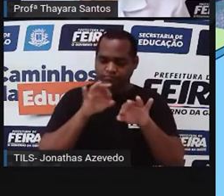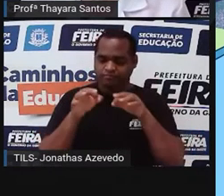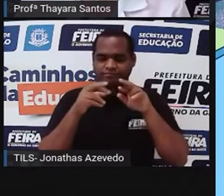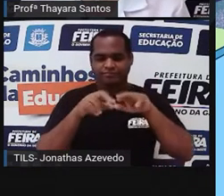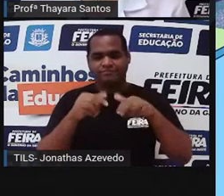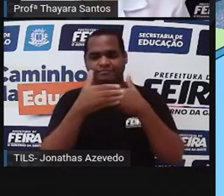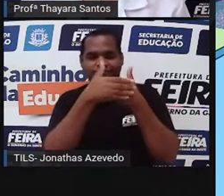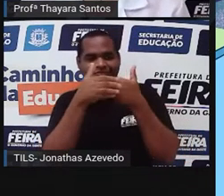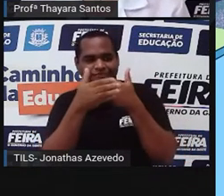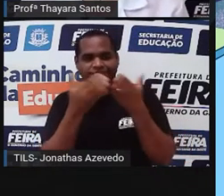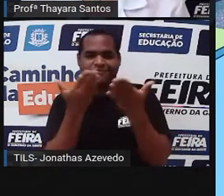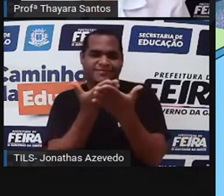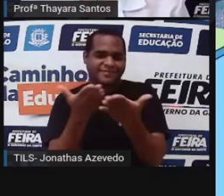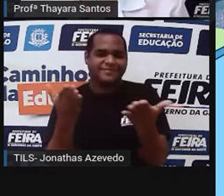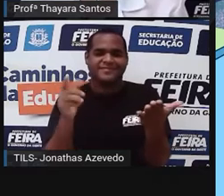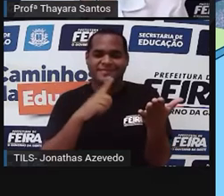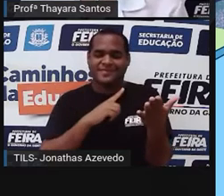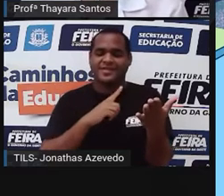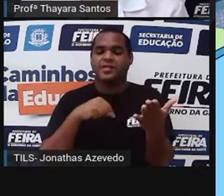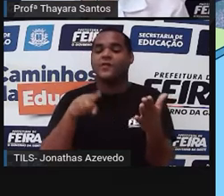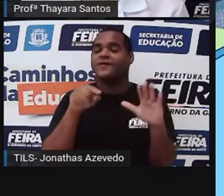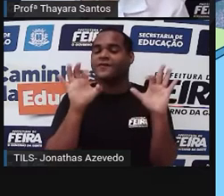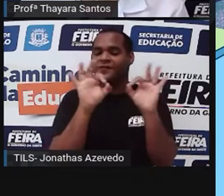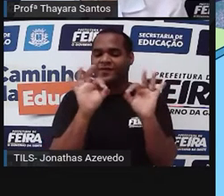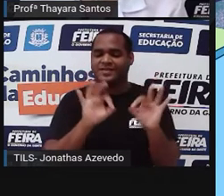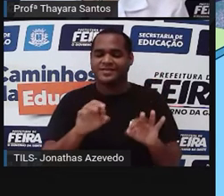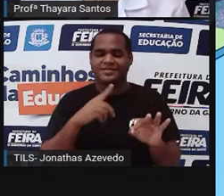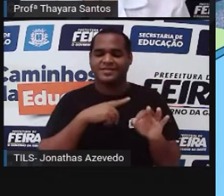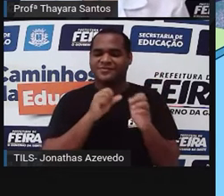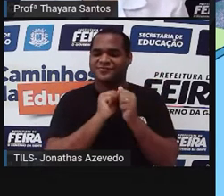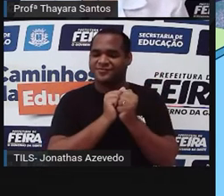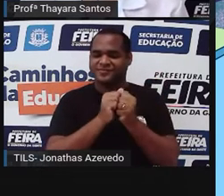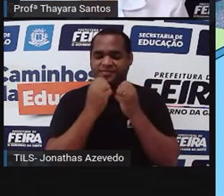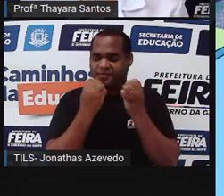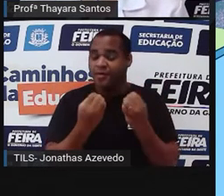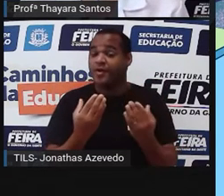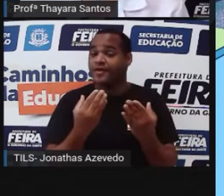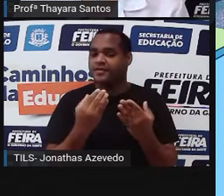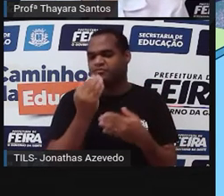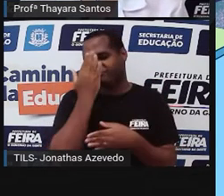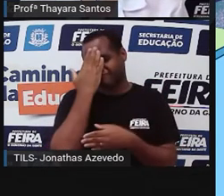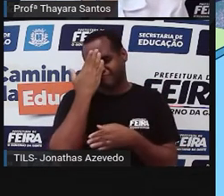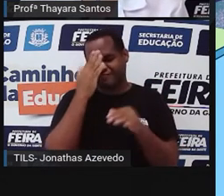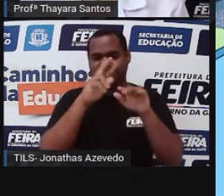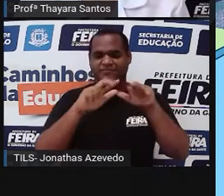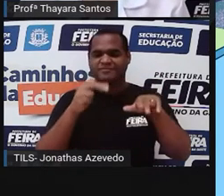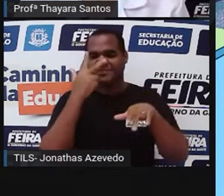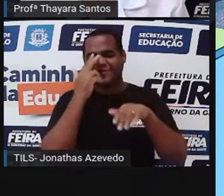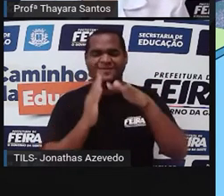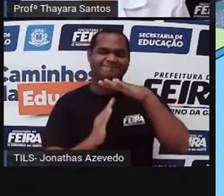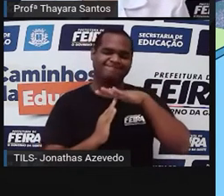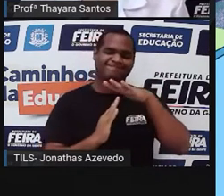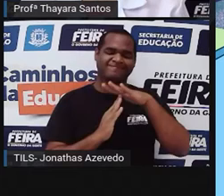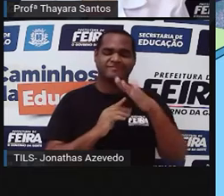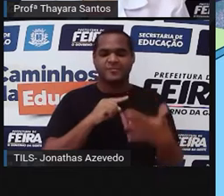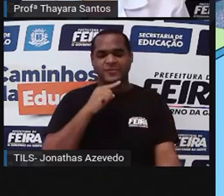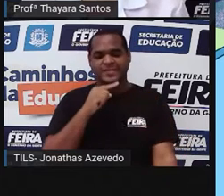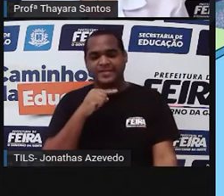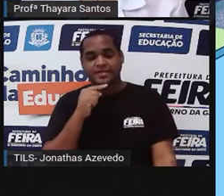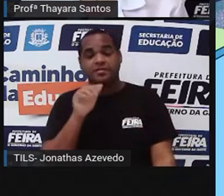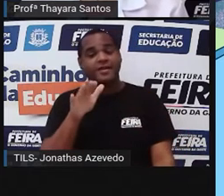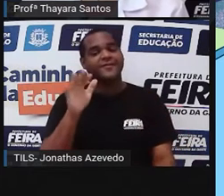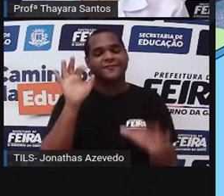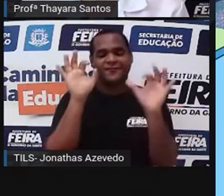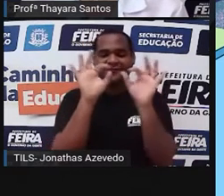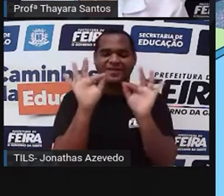carinho para vocês e a gente fica muito feliz de tê-los aqui conosco. A gente sabe de todas as limitações, mas a gente fica muito feliz quando sabe